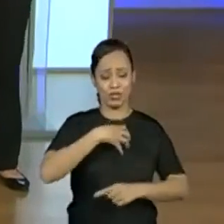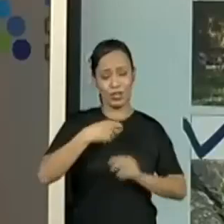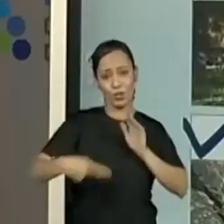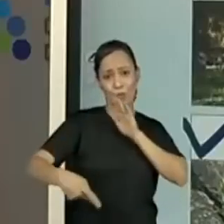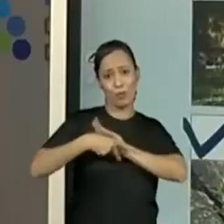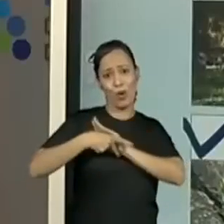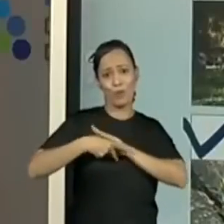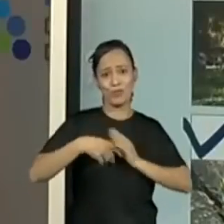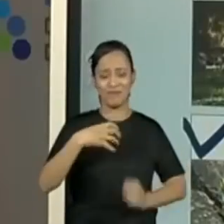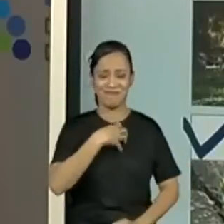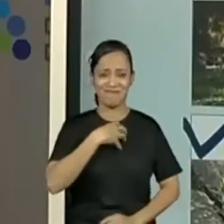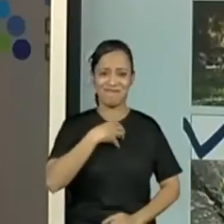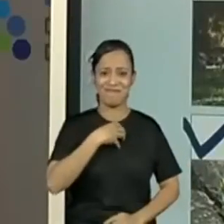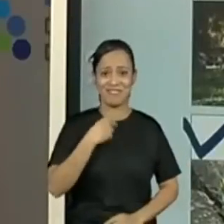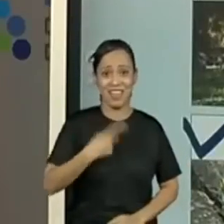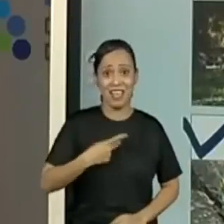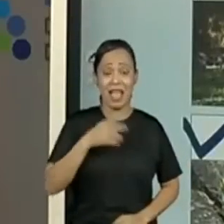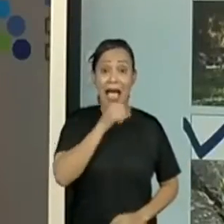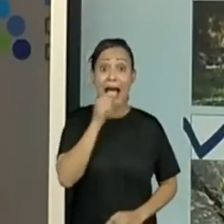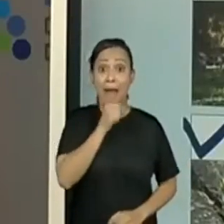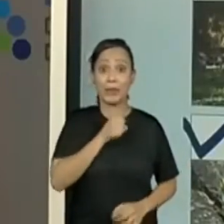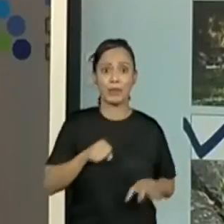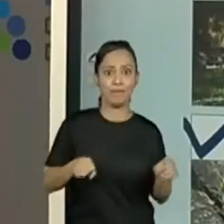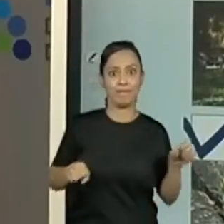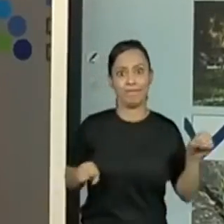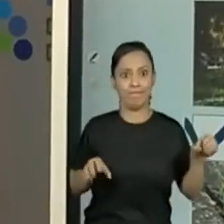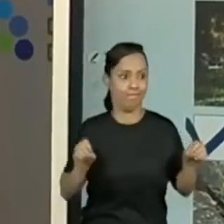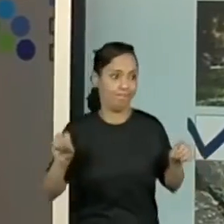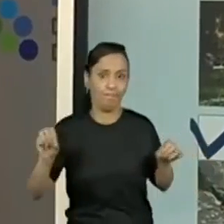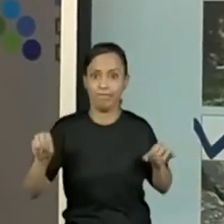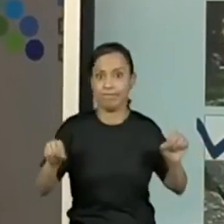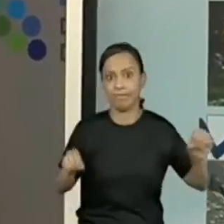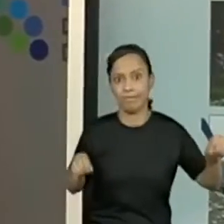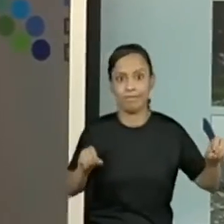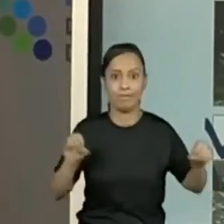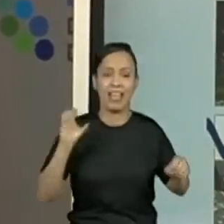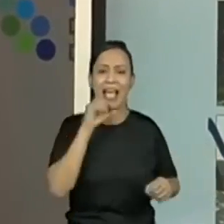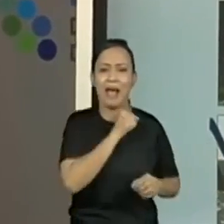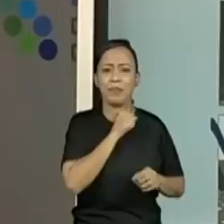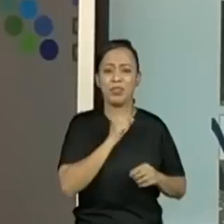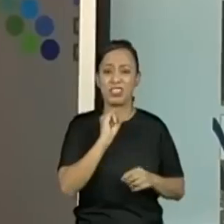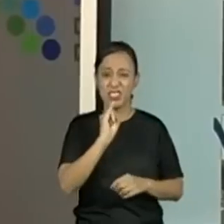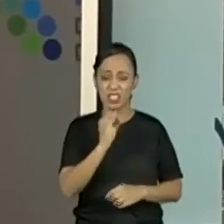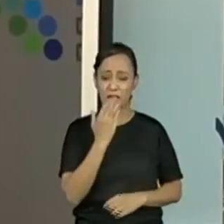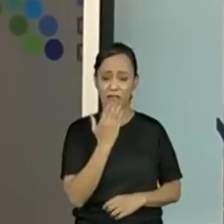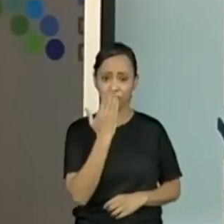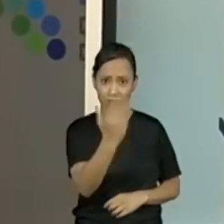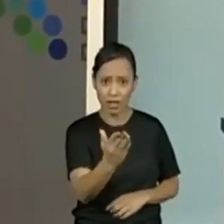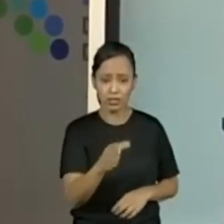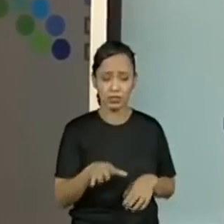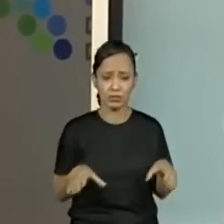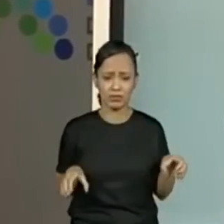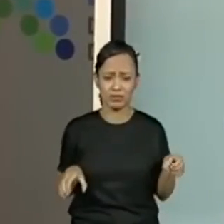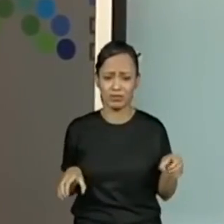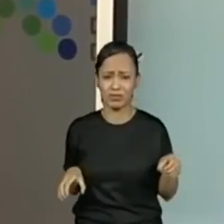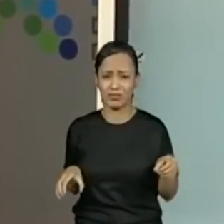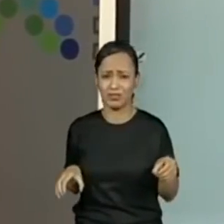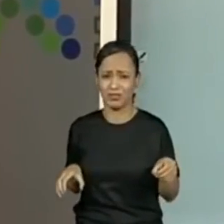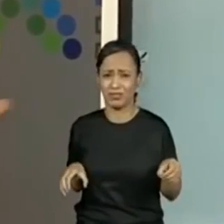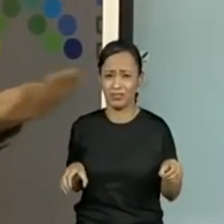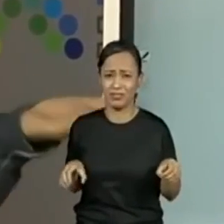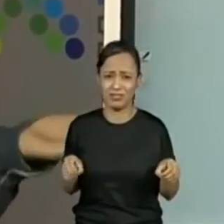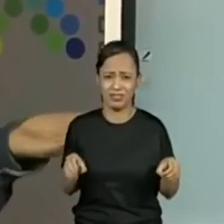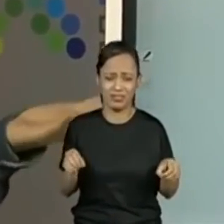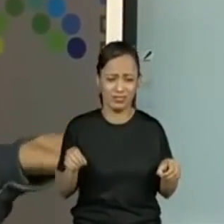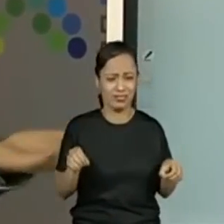eles têm muito mais agilidade para andar de lado do que para andar para frente. Eles podem andar para frente, mas são muito mais